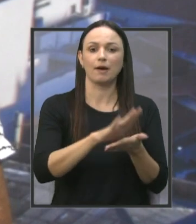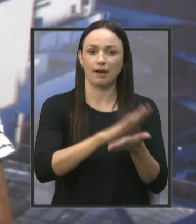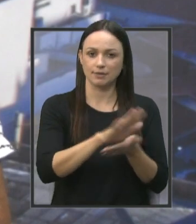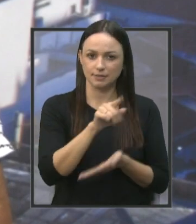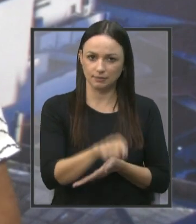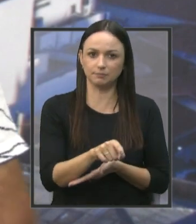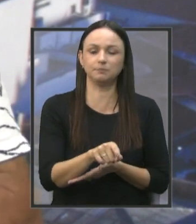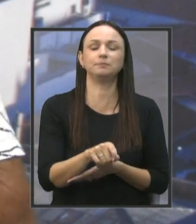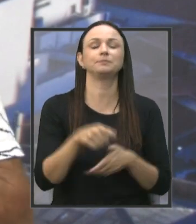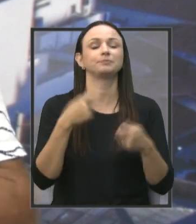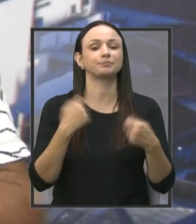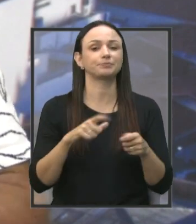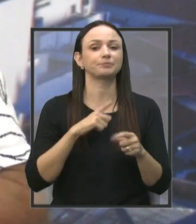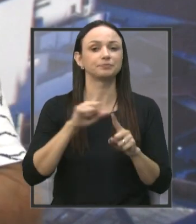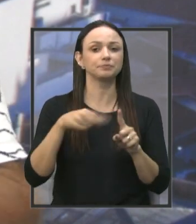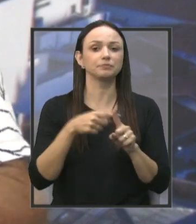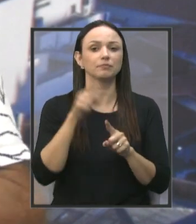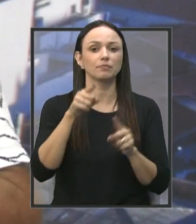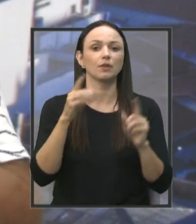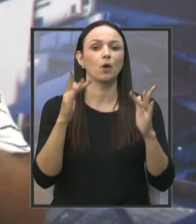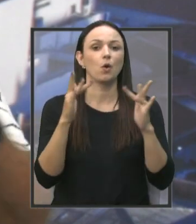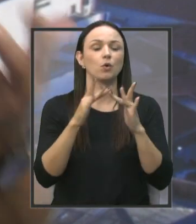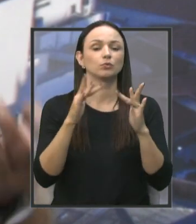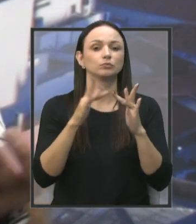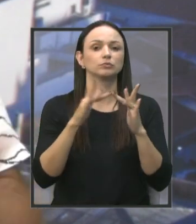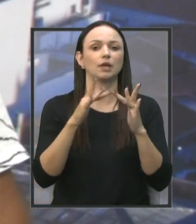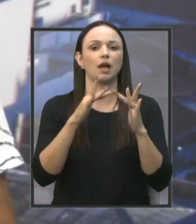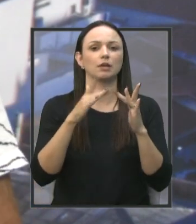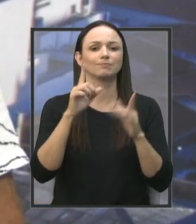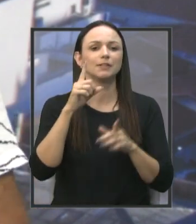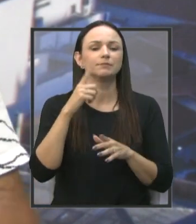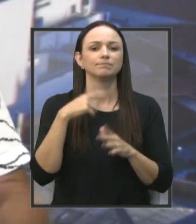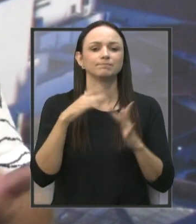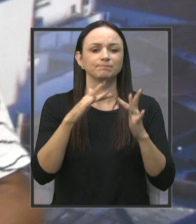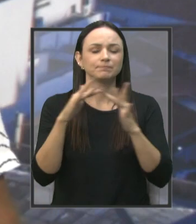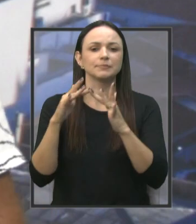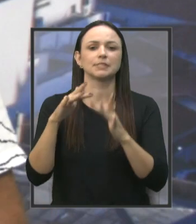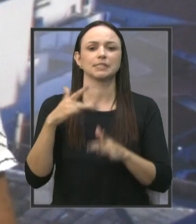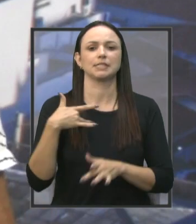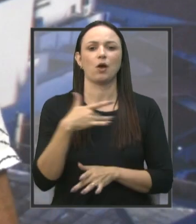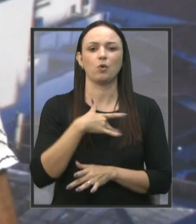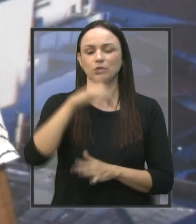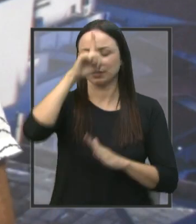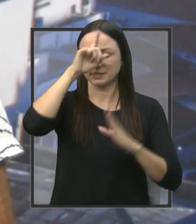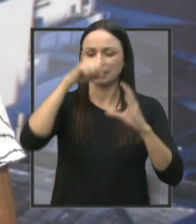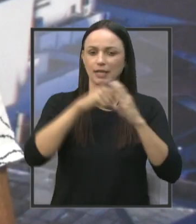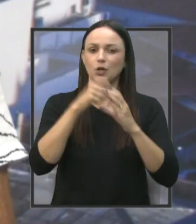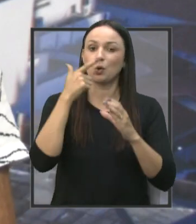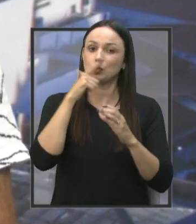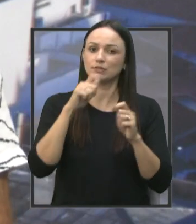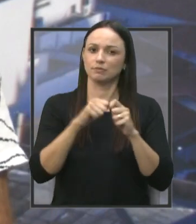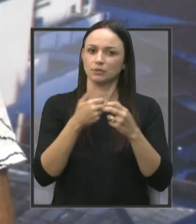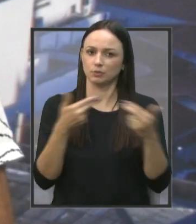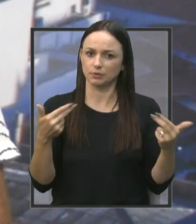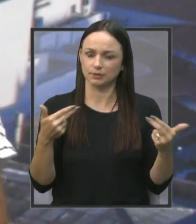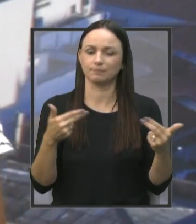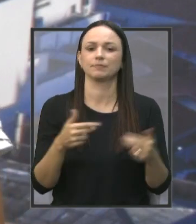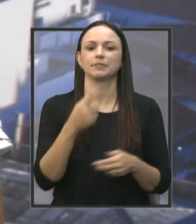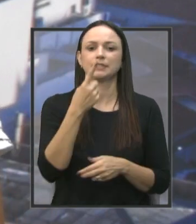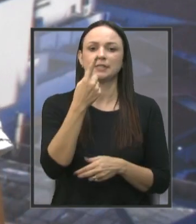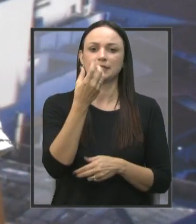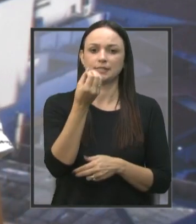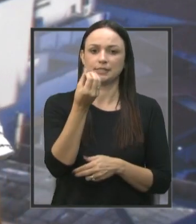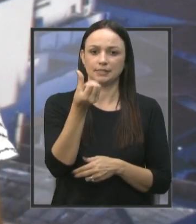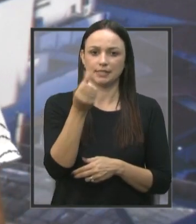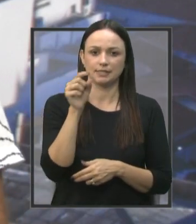e precisa ter mais esse contato mais íntimo entre saúde e Santa Casa para que as coisas aconteçam, né? 106 mil,